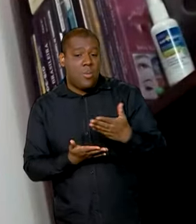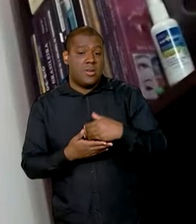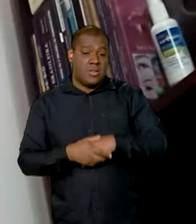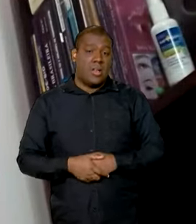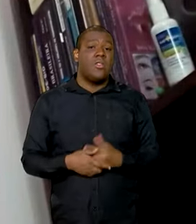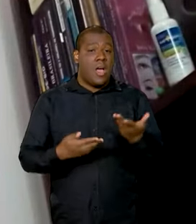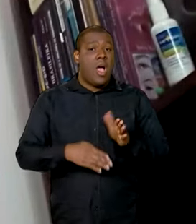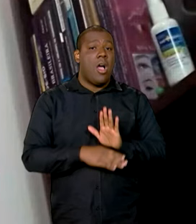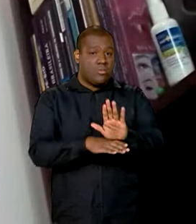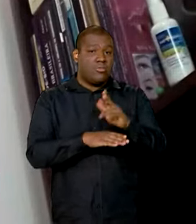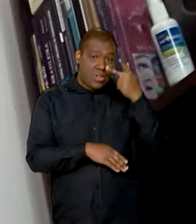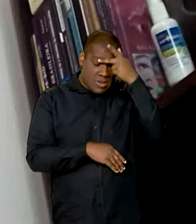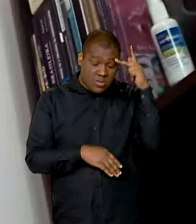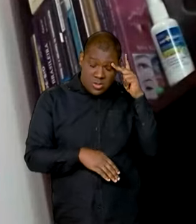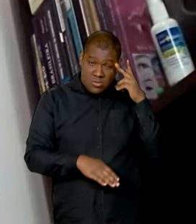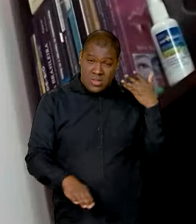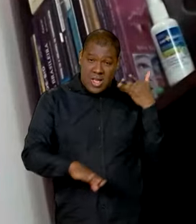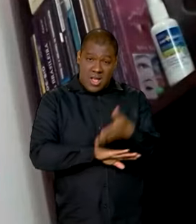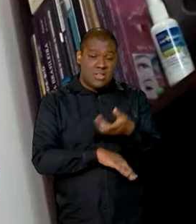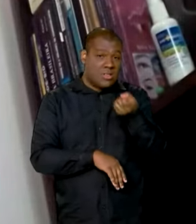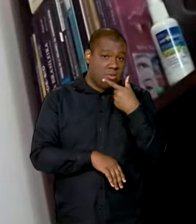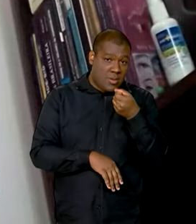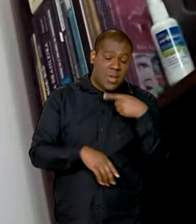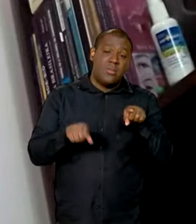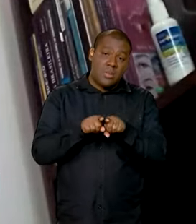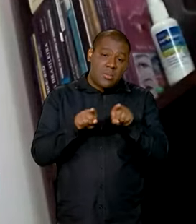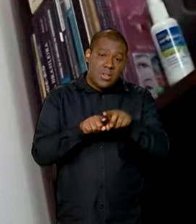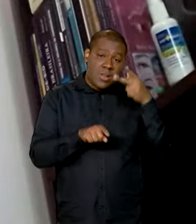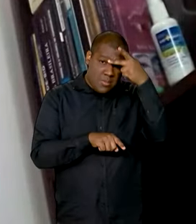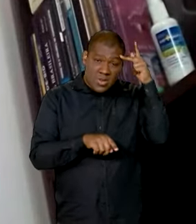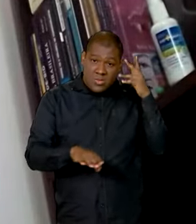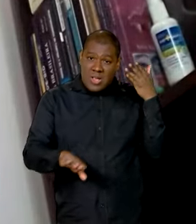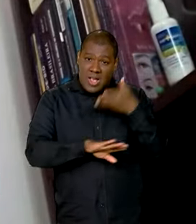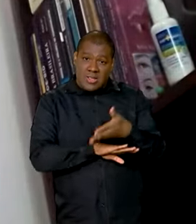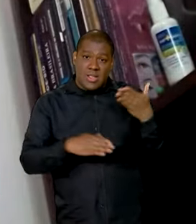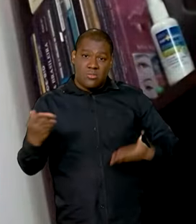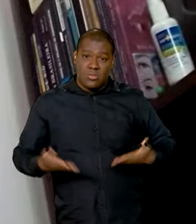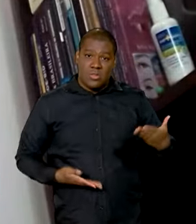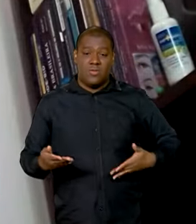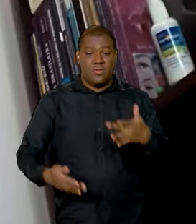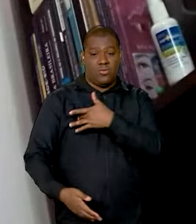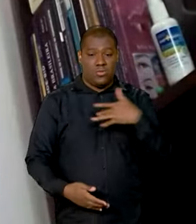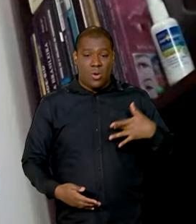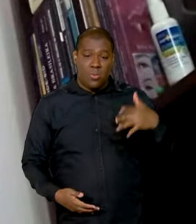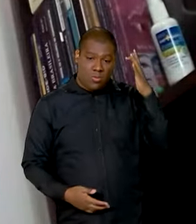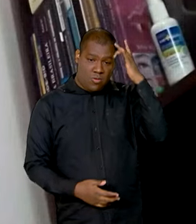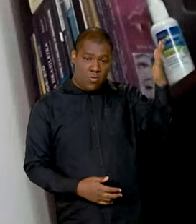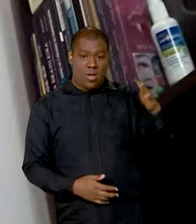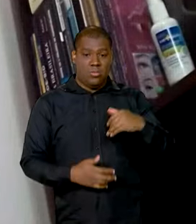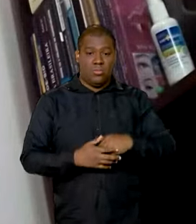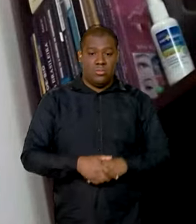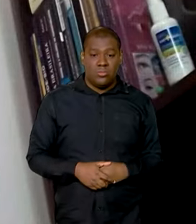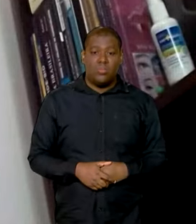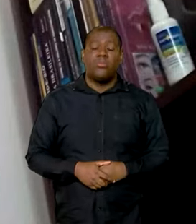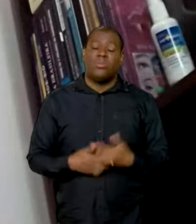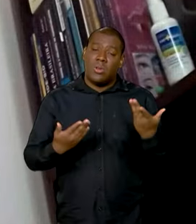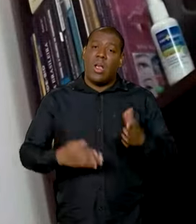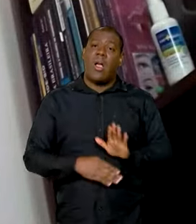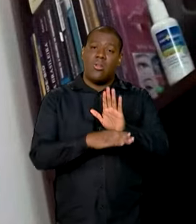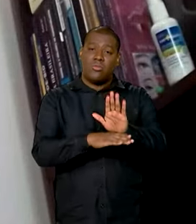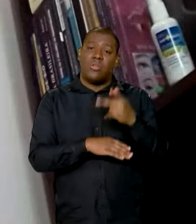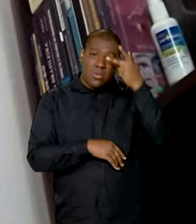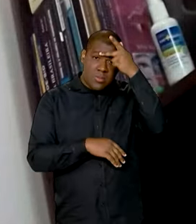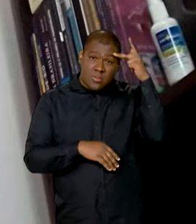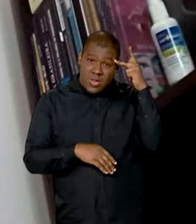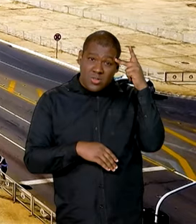acesso à medicação e aos próprios serviços de saúde. O objetivo principal é tornar o acesso à medicação e à